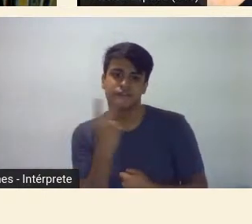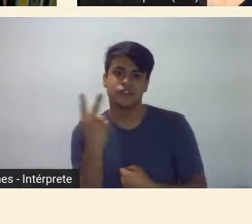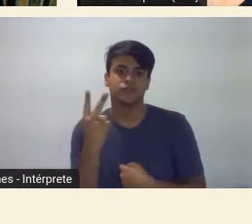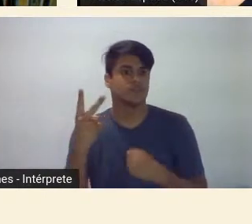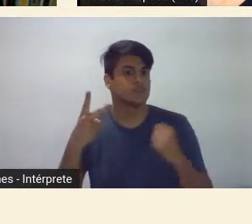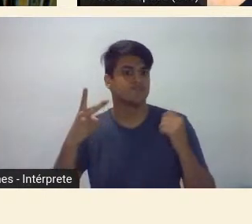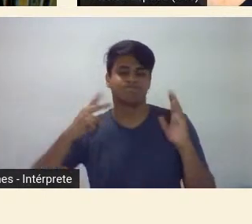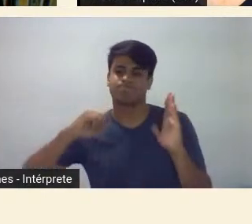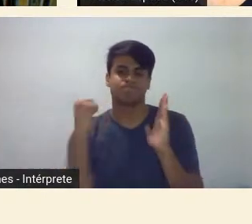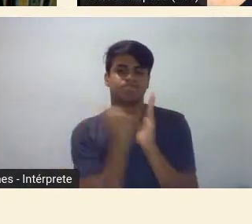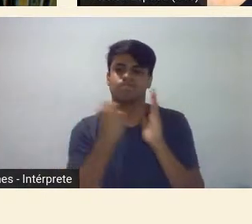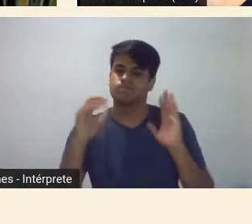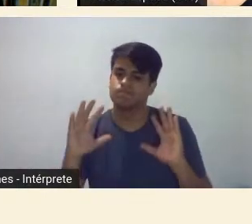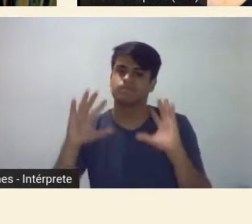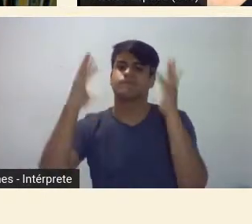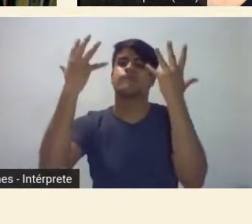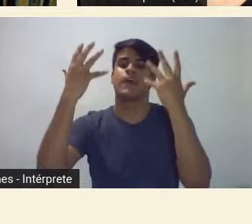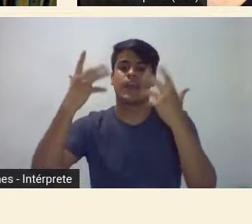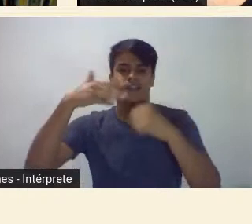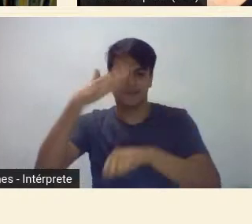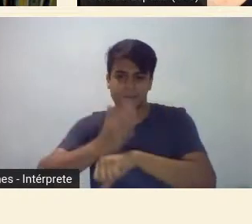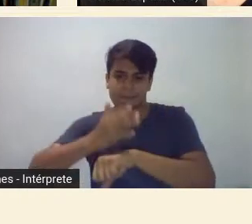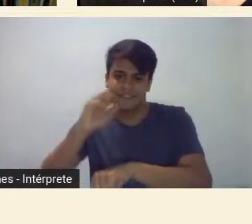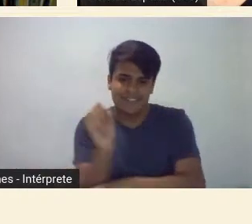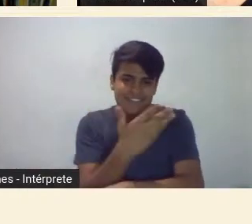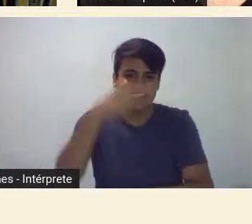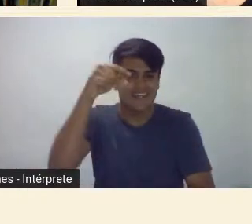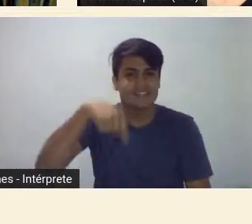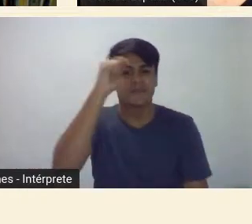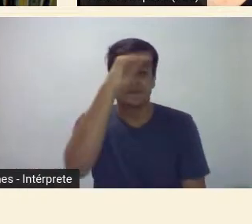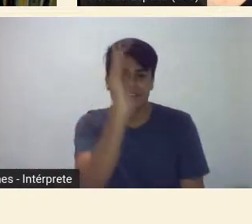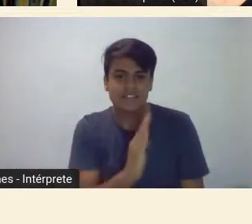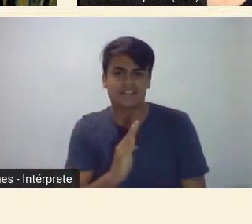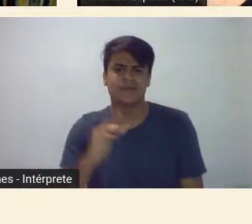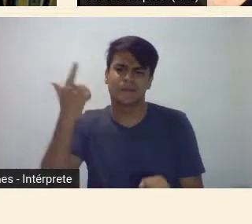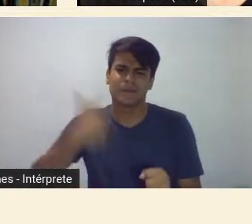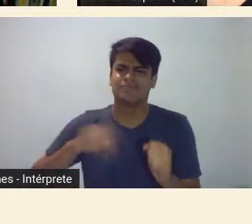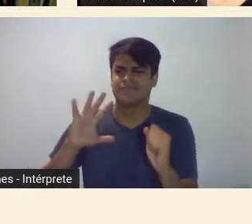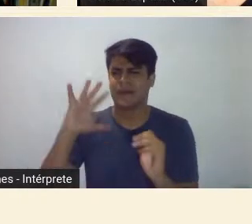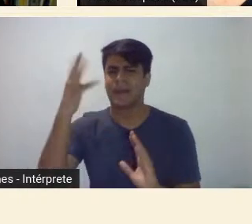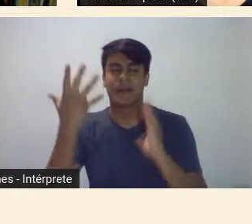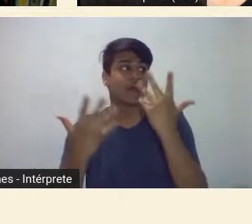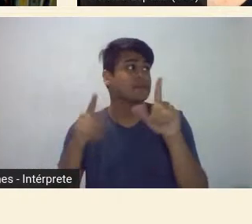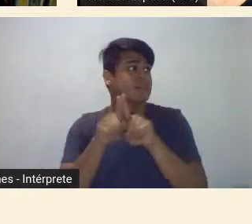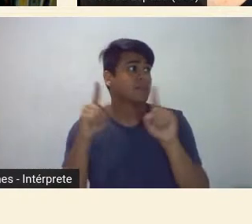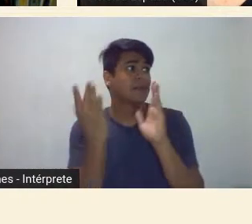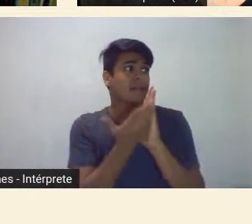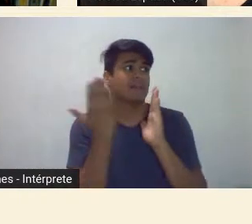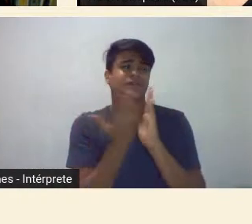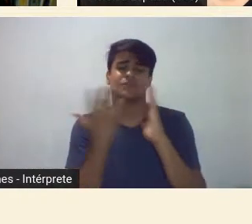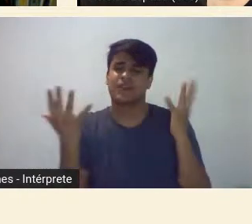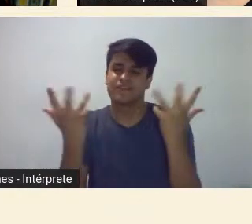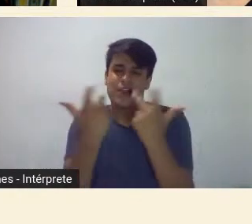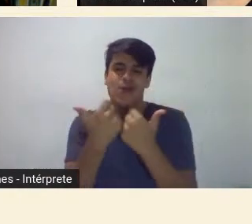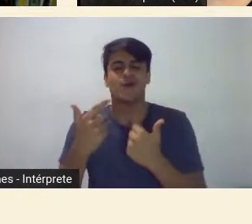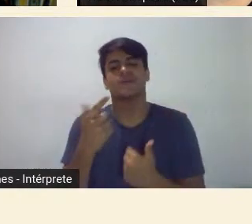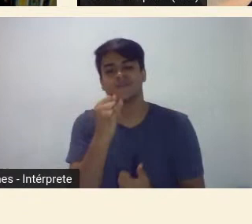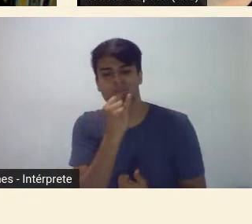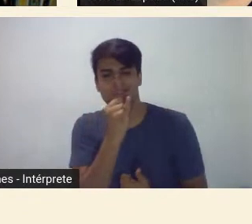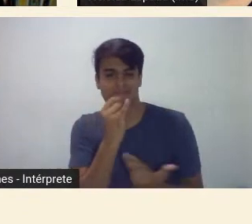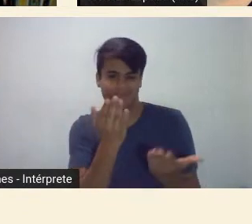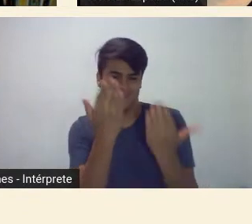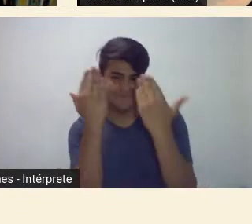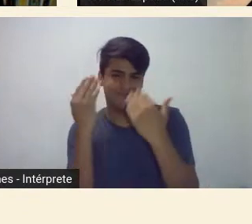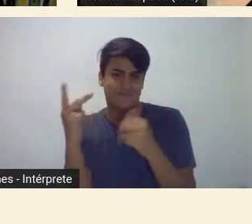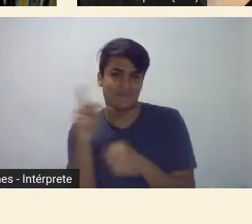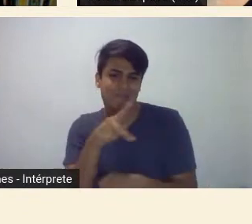fundacional da modernidade no Brasil com uma série de atividades ao redor inclusive livros incríveis o tempo modernista que a professora Aracê trabalhou